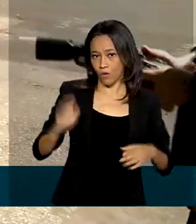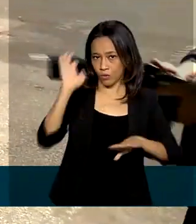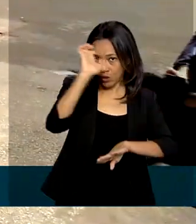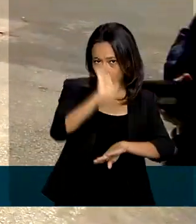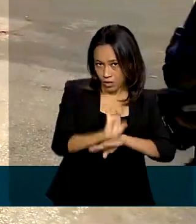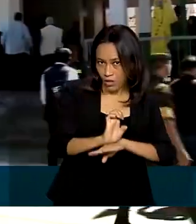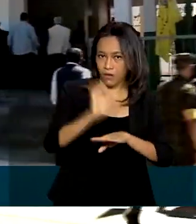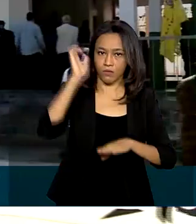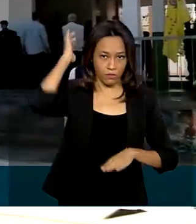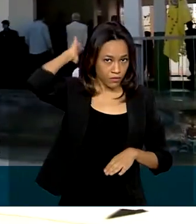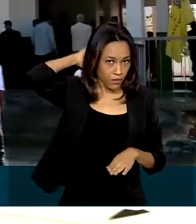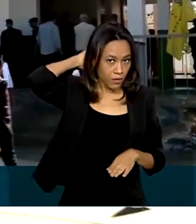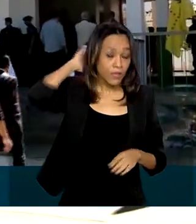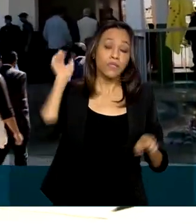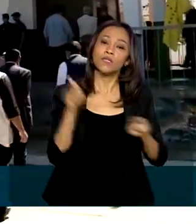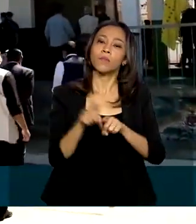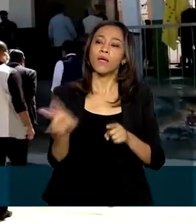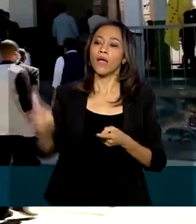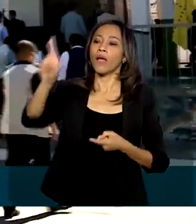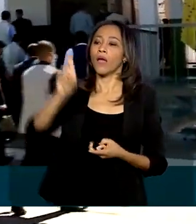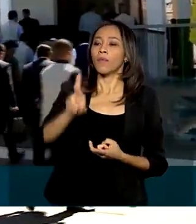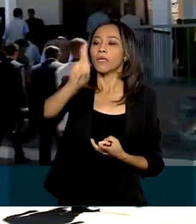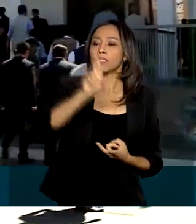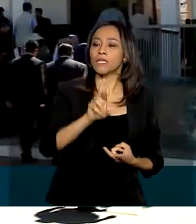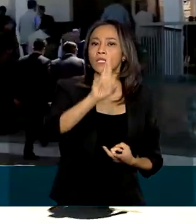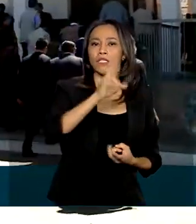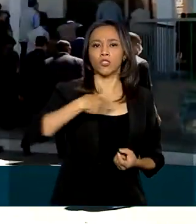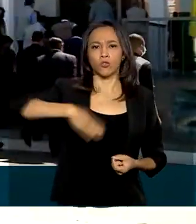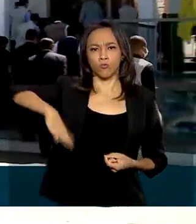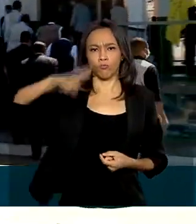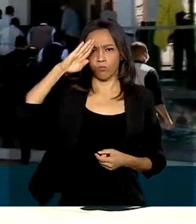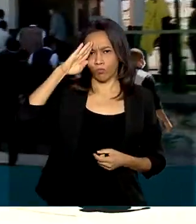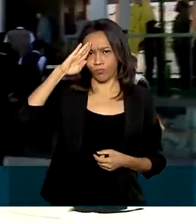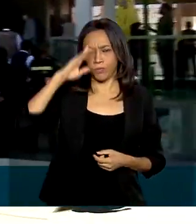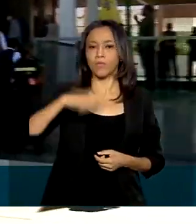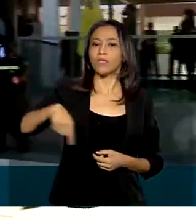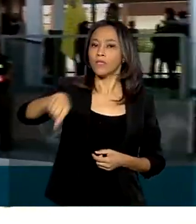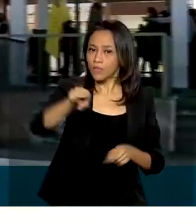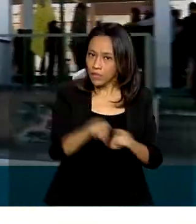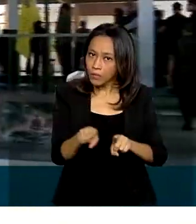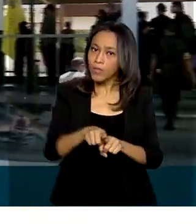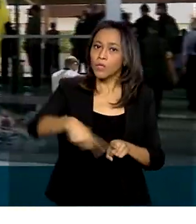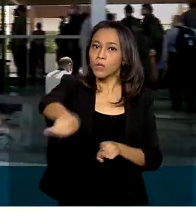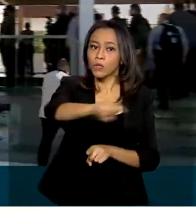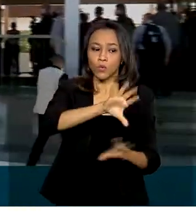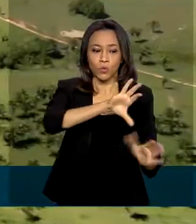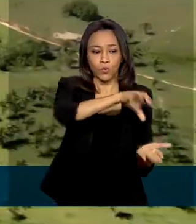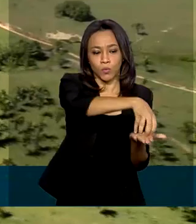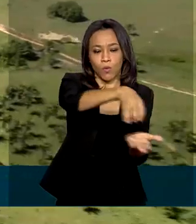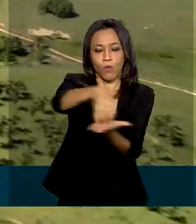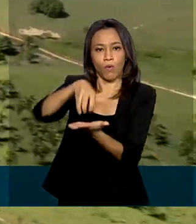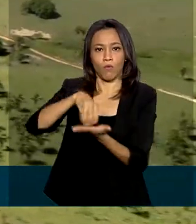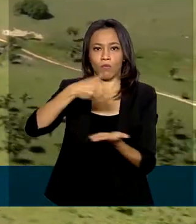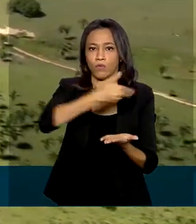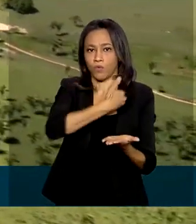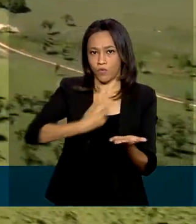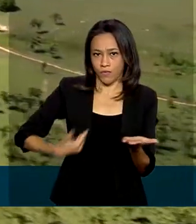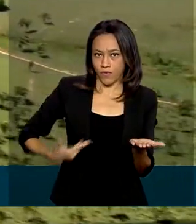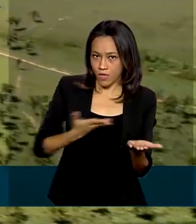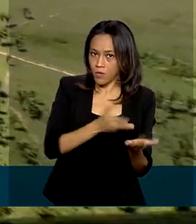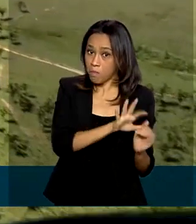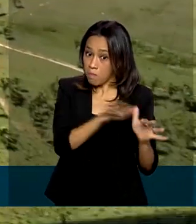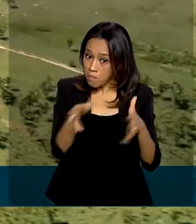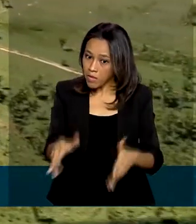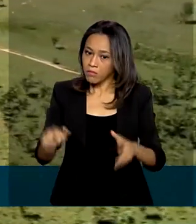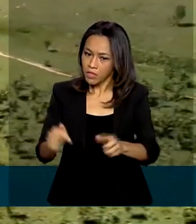Barbalho e também com representantes das Forças Armadas e dos órgãos que estão participando dessa operação Verde Brasil